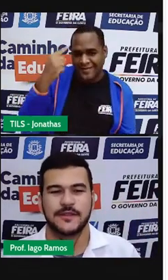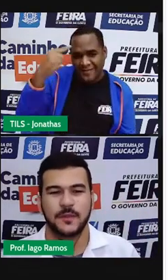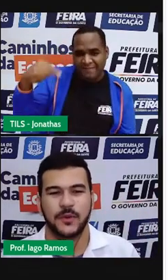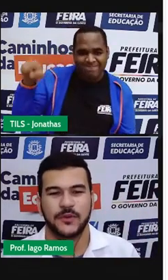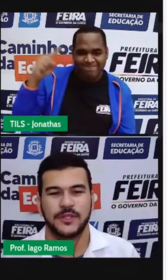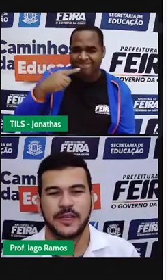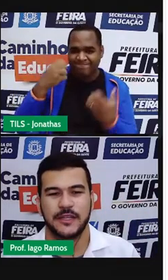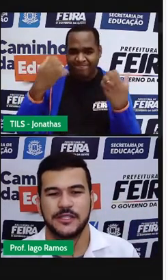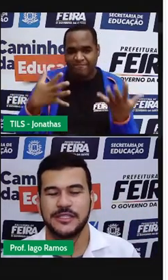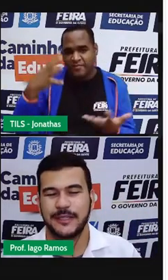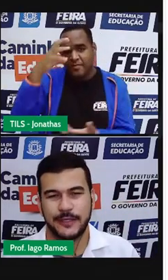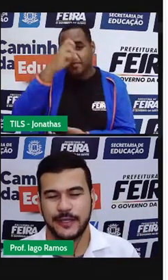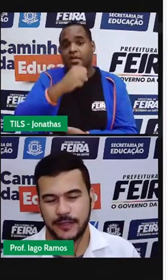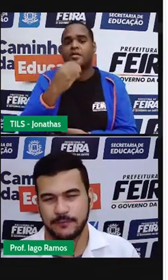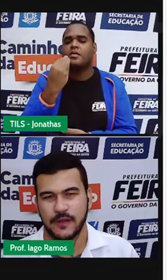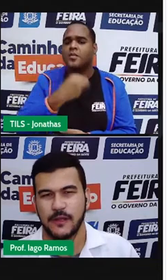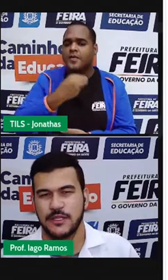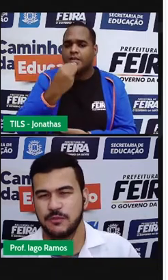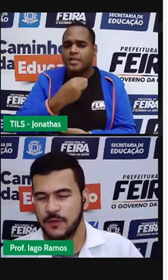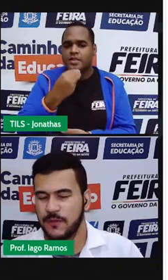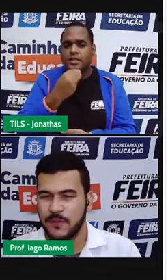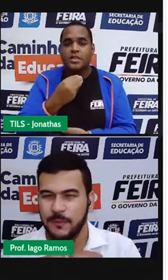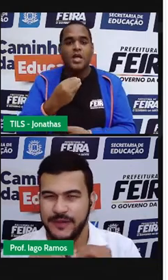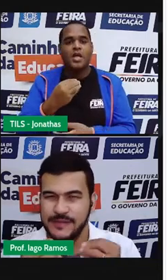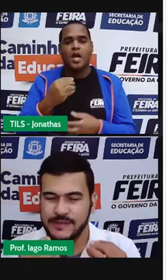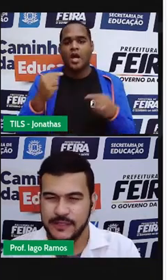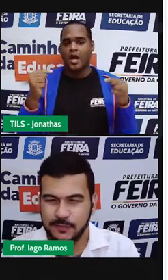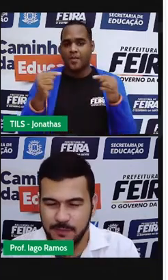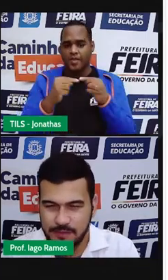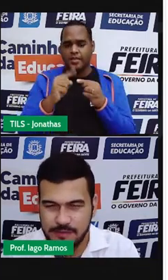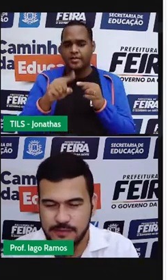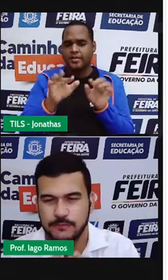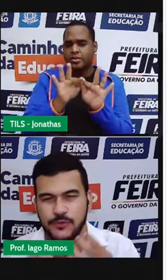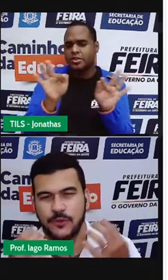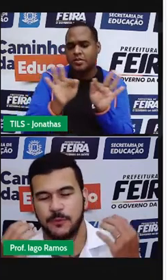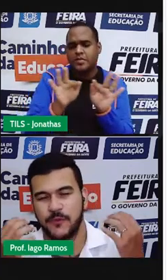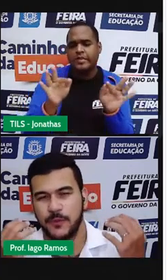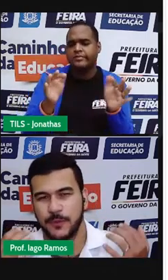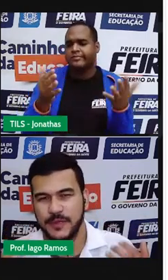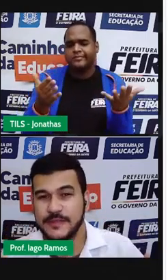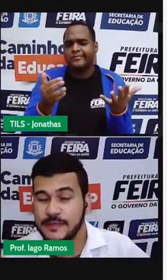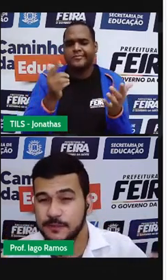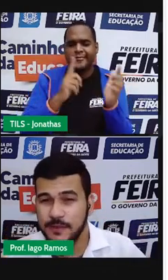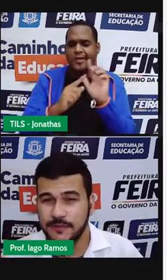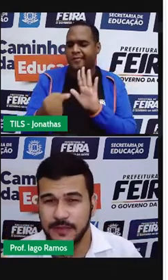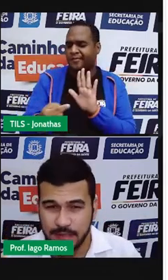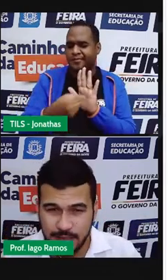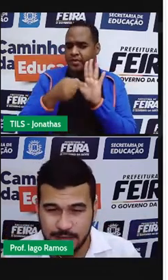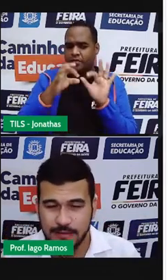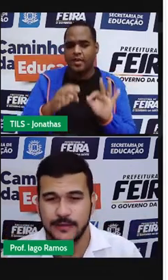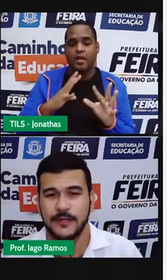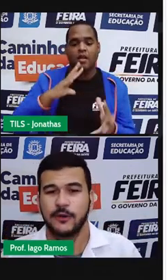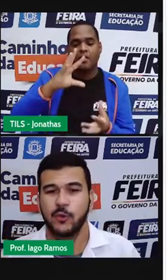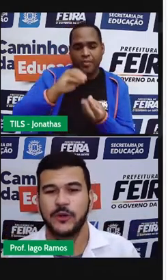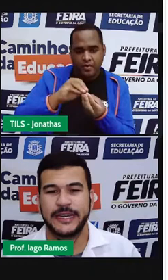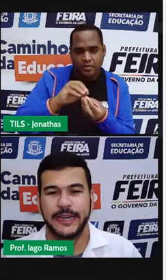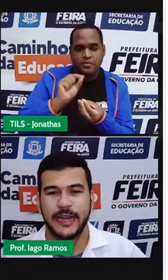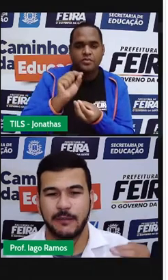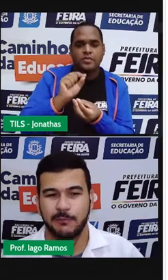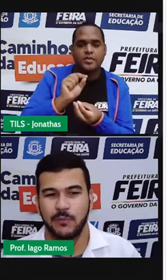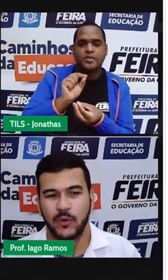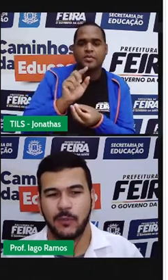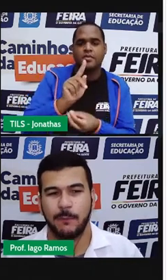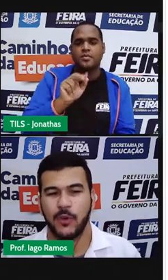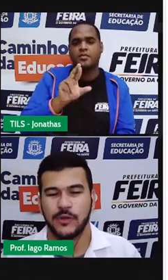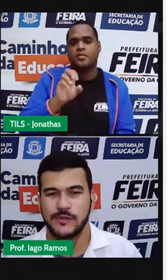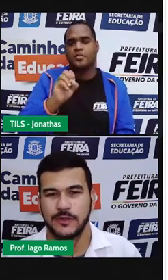teve essa oportunidade de entender de uma forma bem simples, de uma forma bem simplificada, o que é